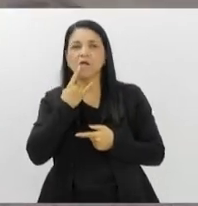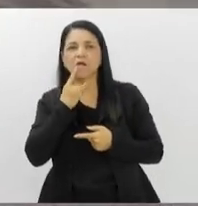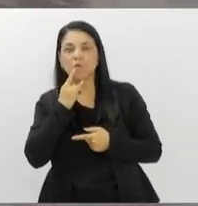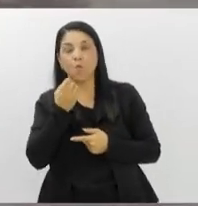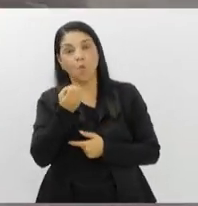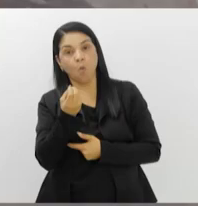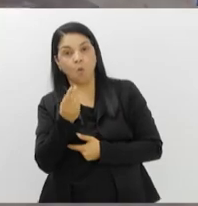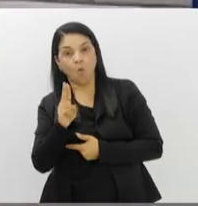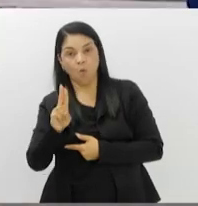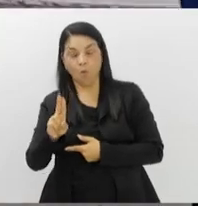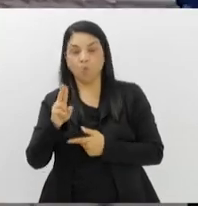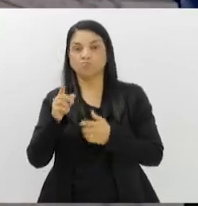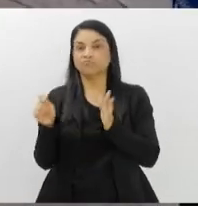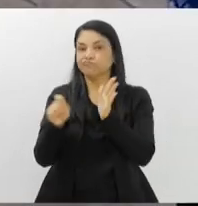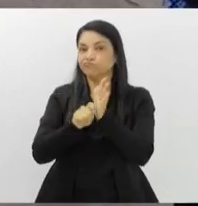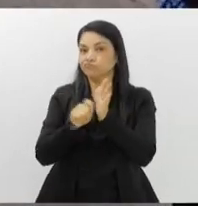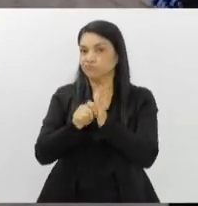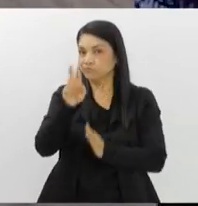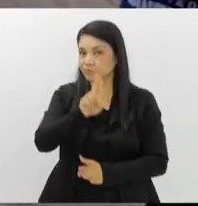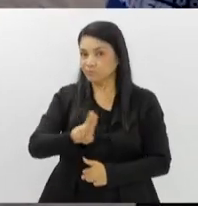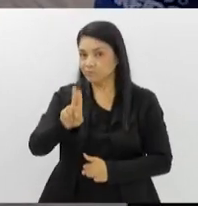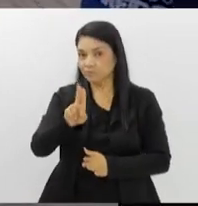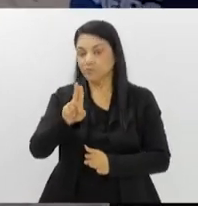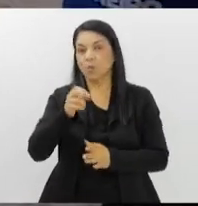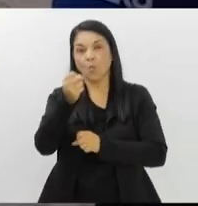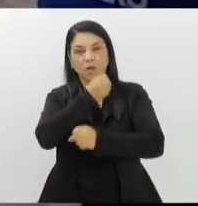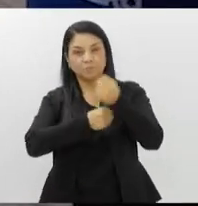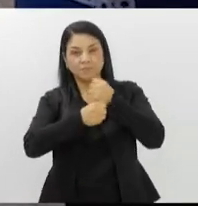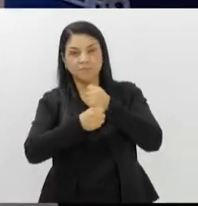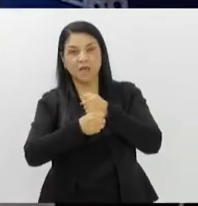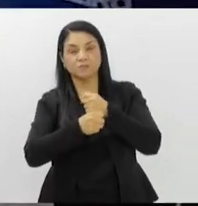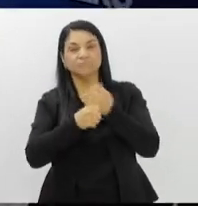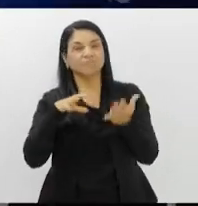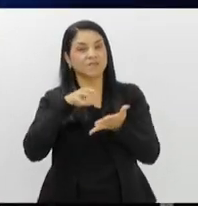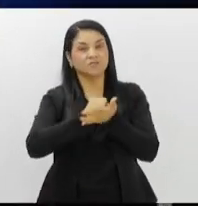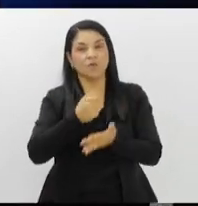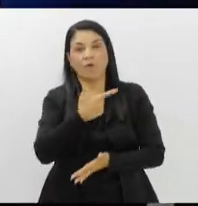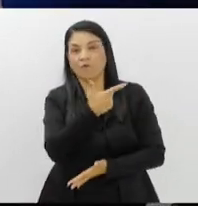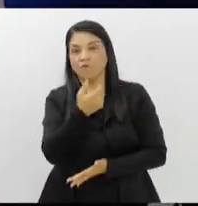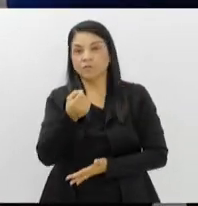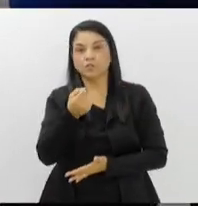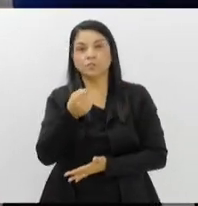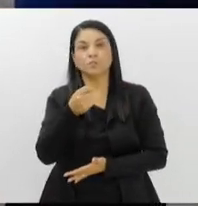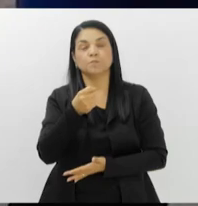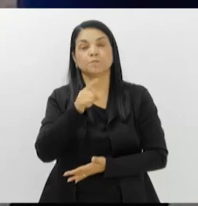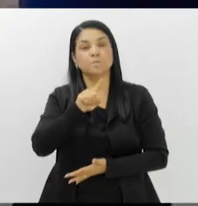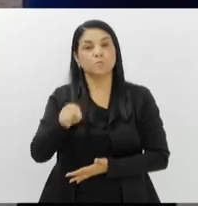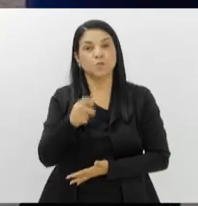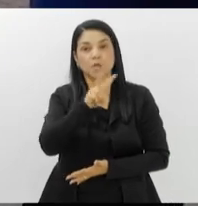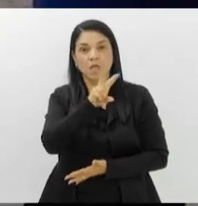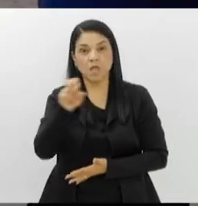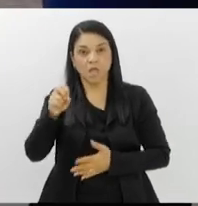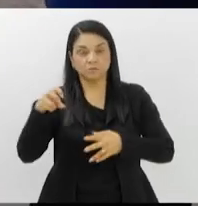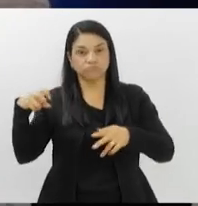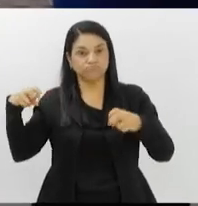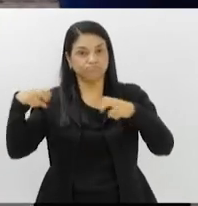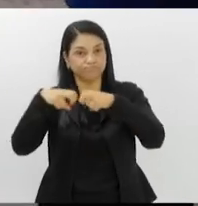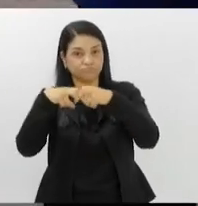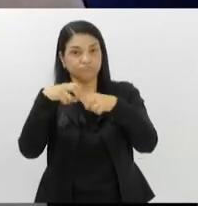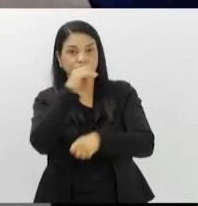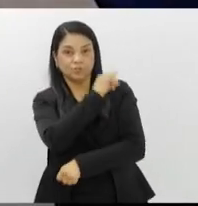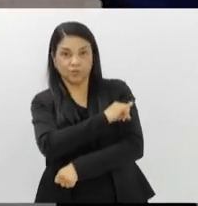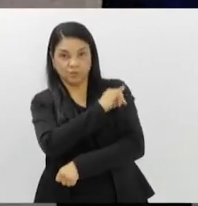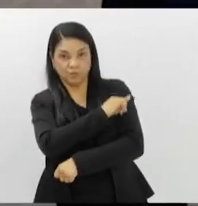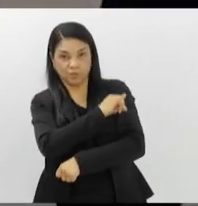ou de ter usado drogas. Somente no ano passado foram registrados mais de 20.500 acidentes no estado do Rio,